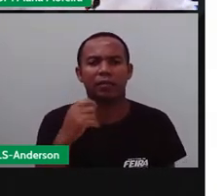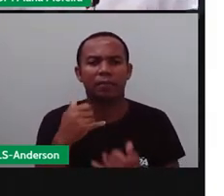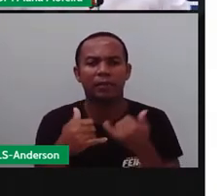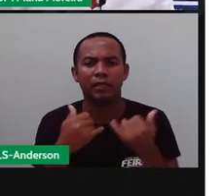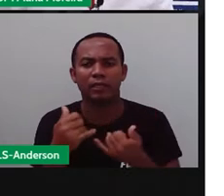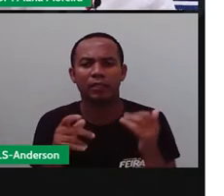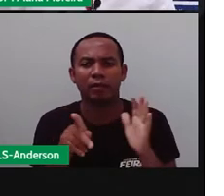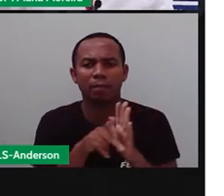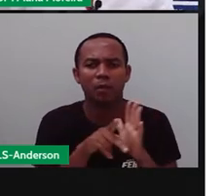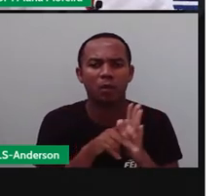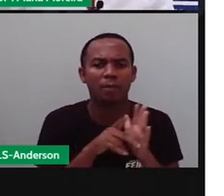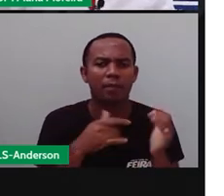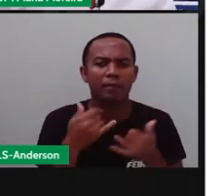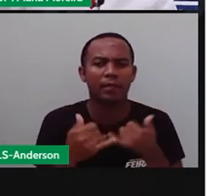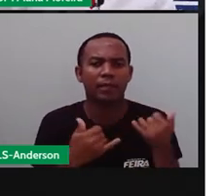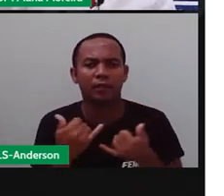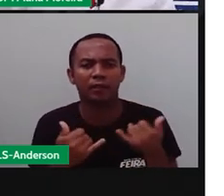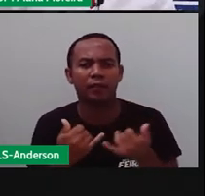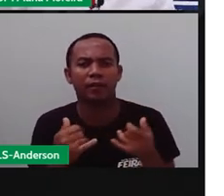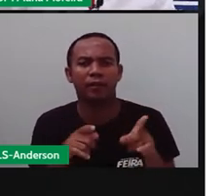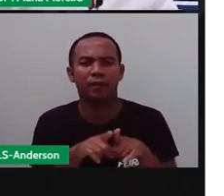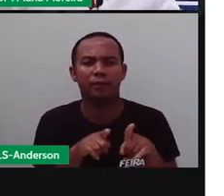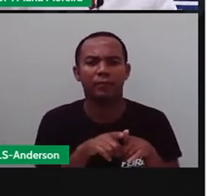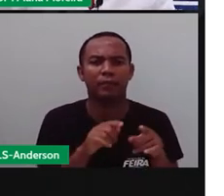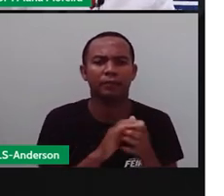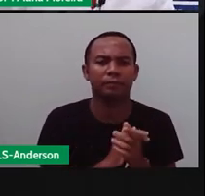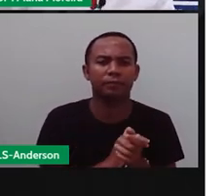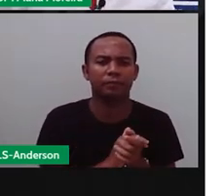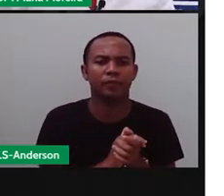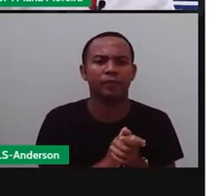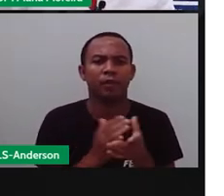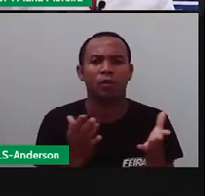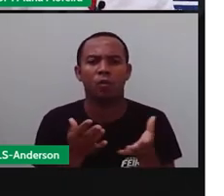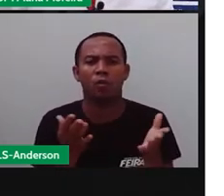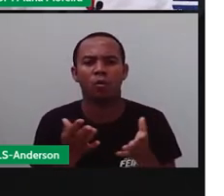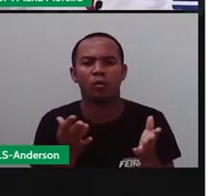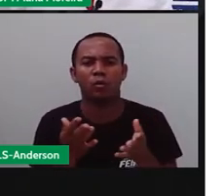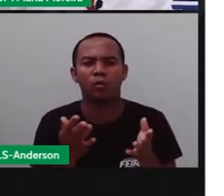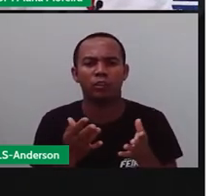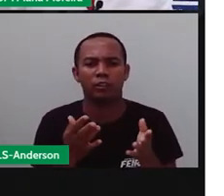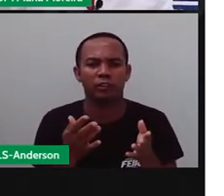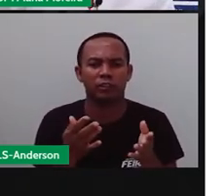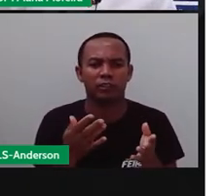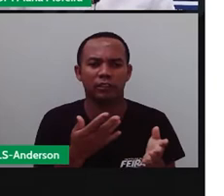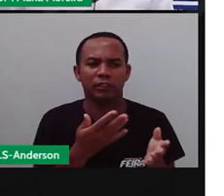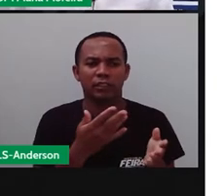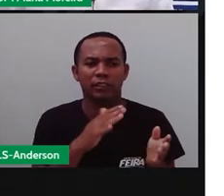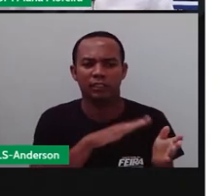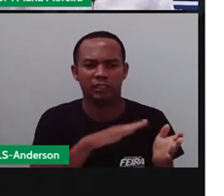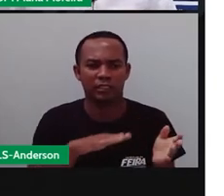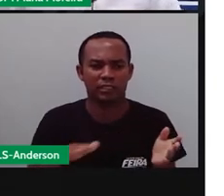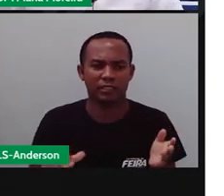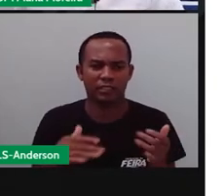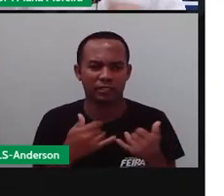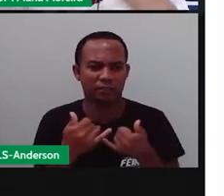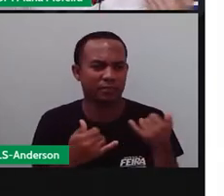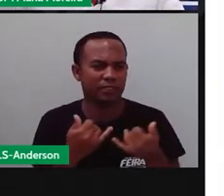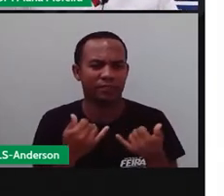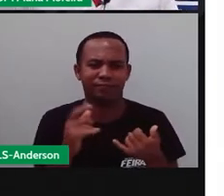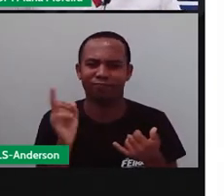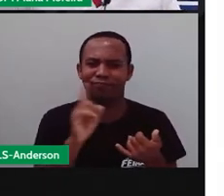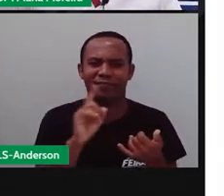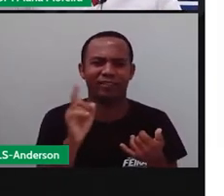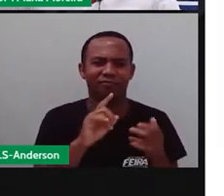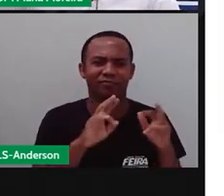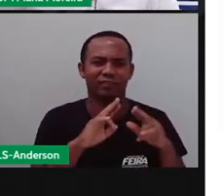Esta prática, hoje em dia, não tão presente na realidade infantil. Por quê, né? Porque as tecnologias